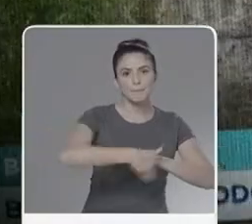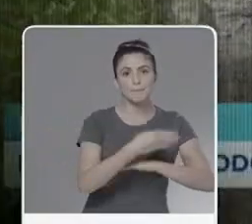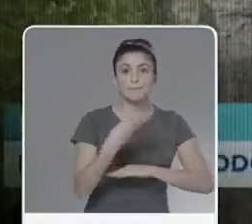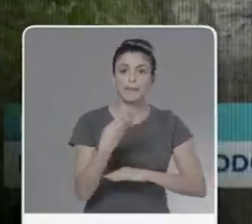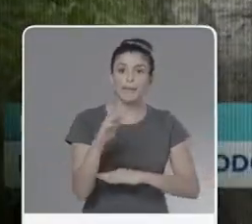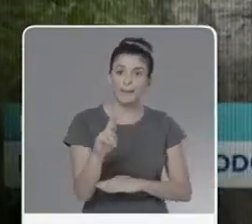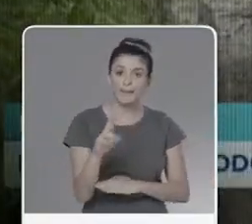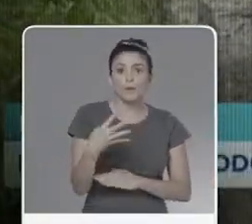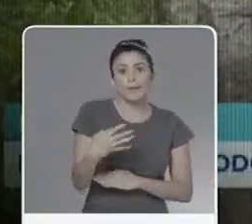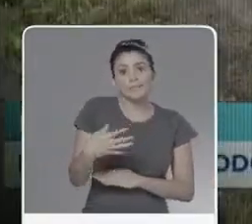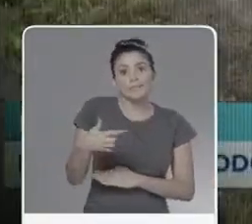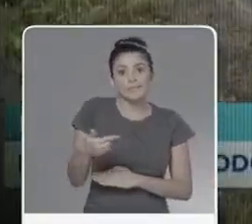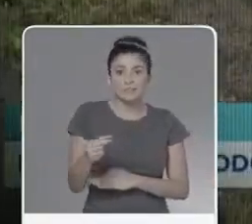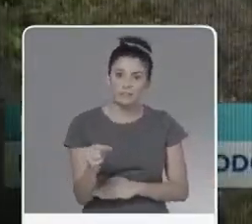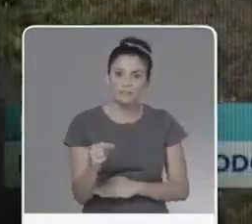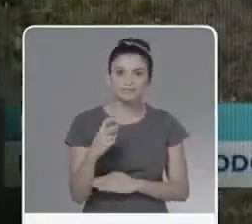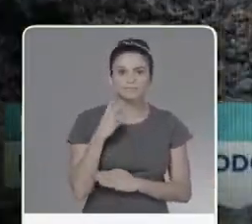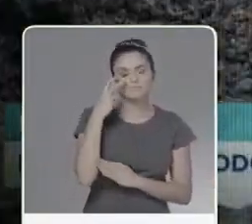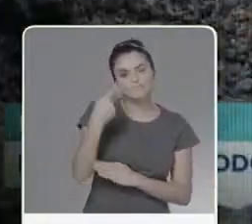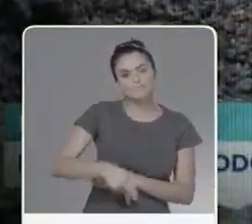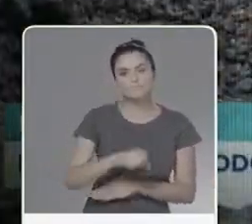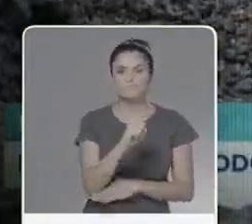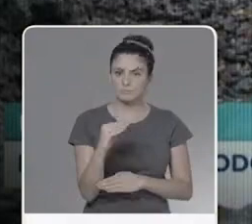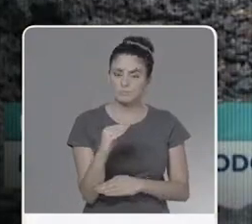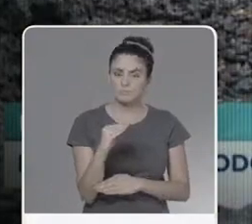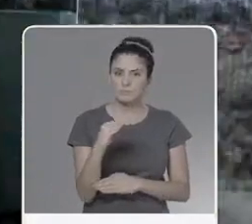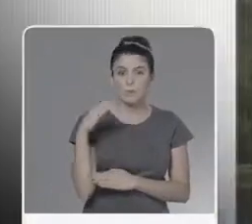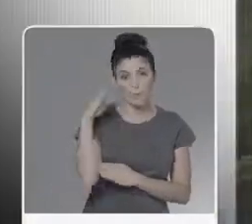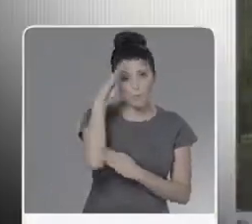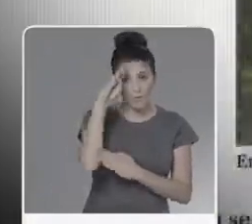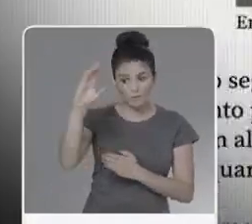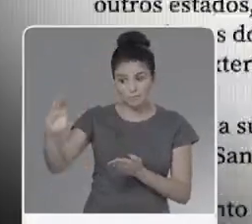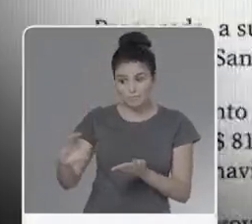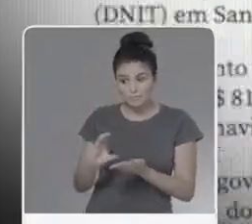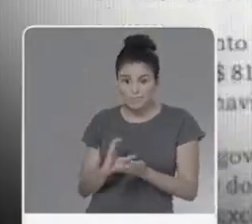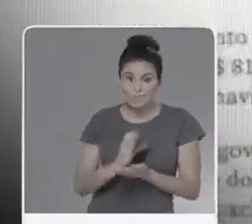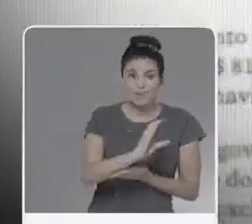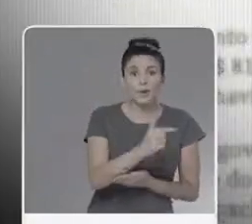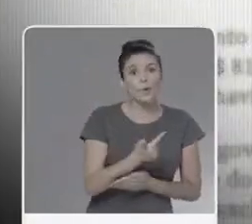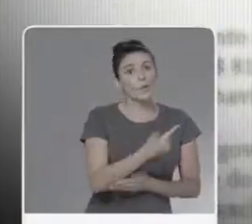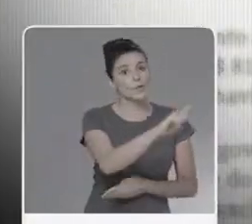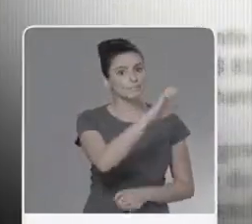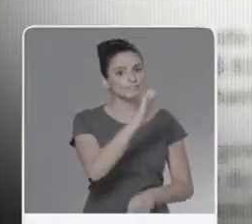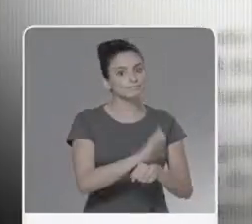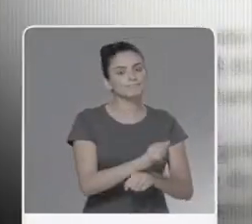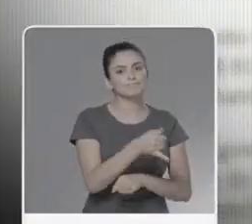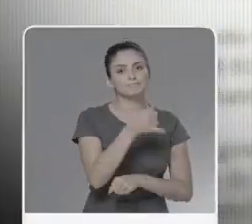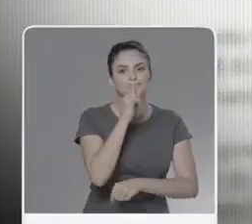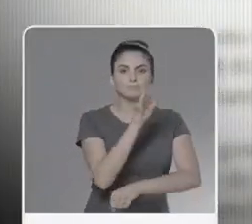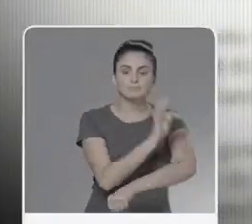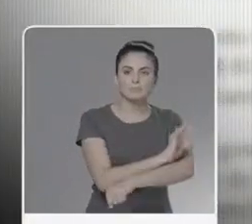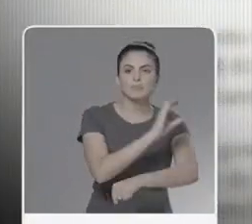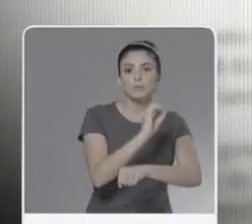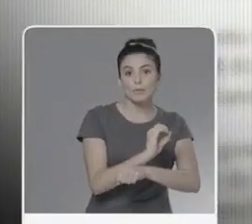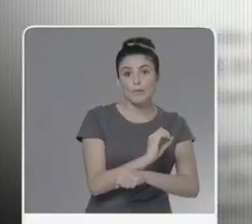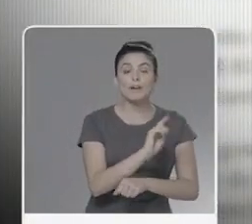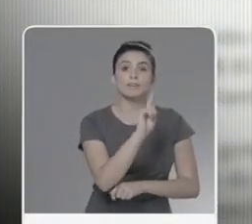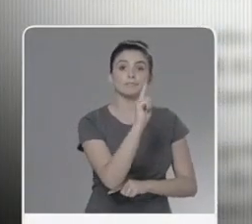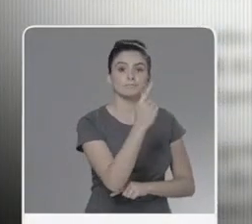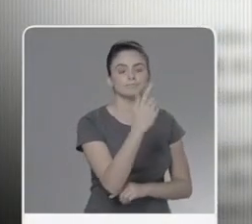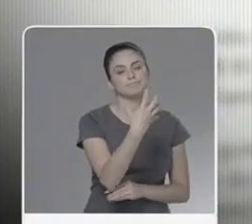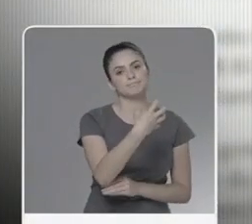BR-470. Uma vergonha para Santa Catarina. Bolsonaro beneficiou investimentos em outros estados, como